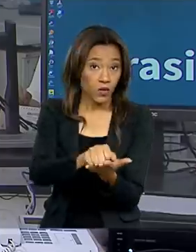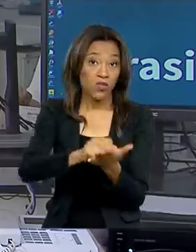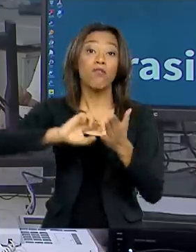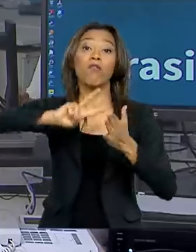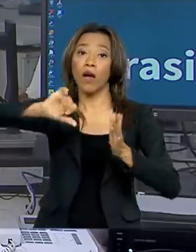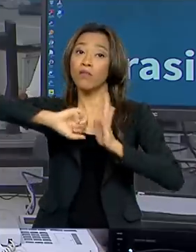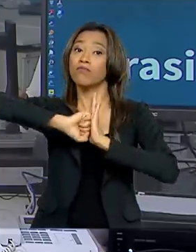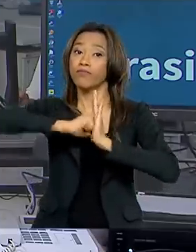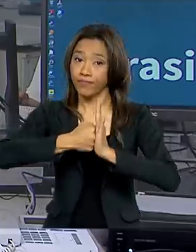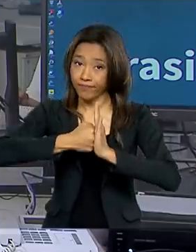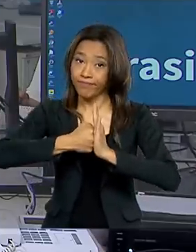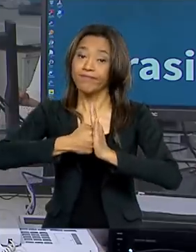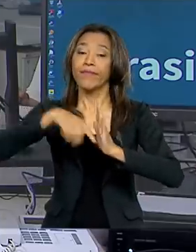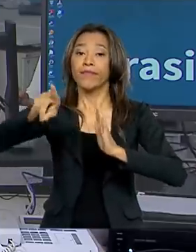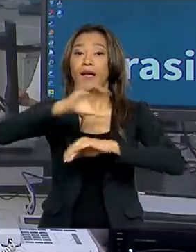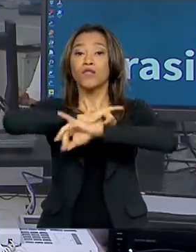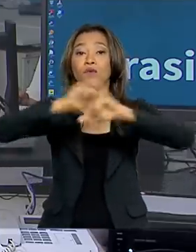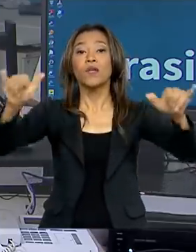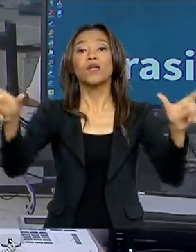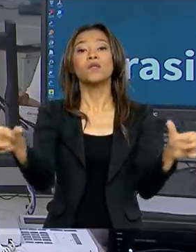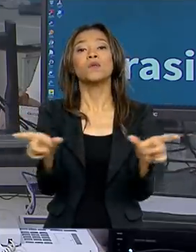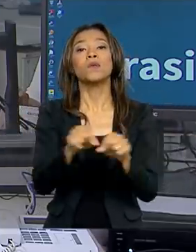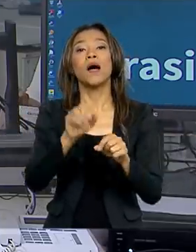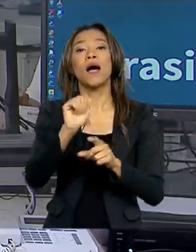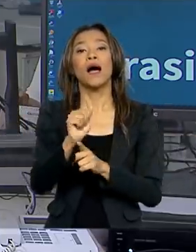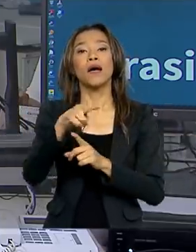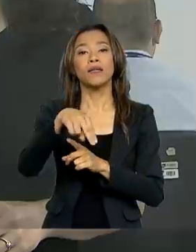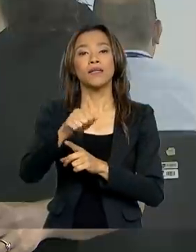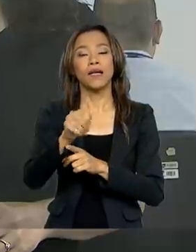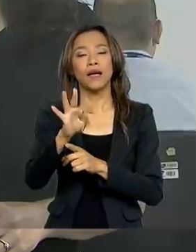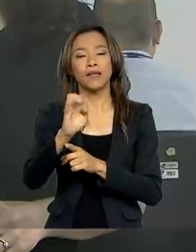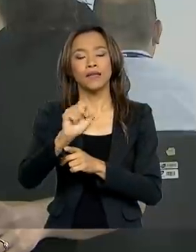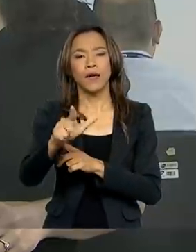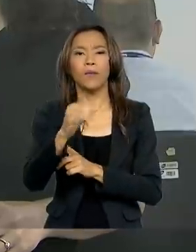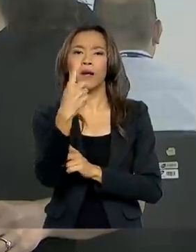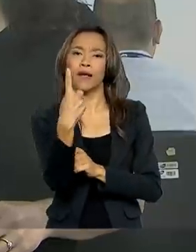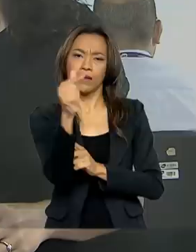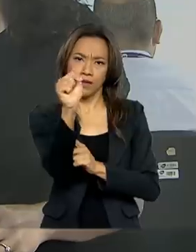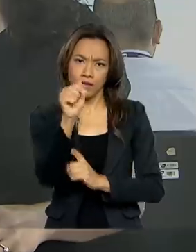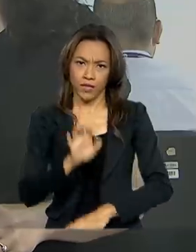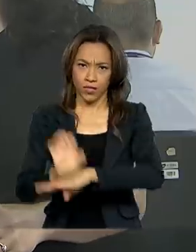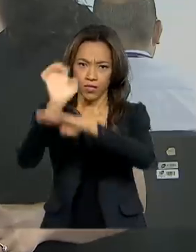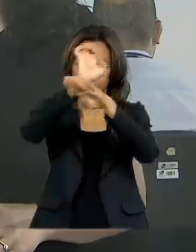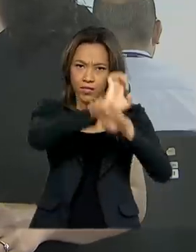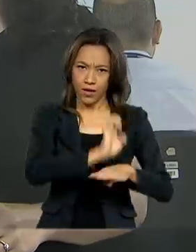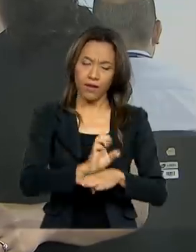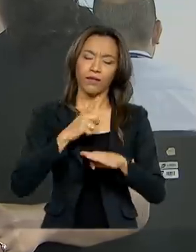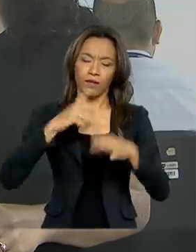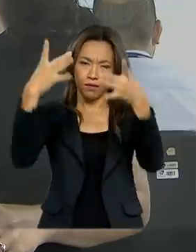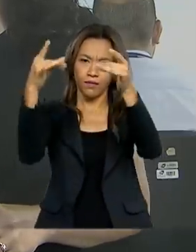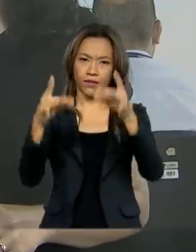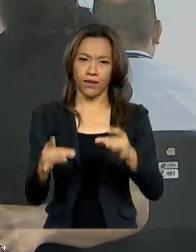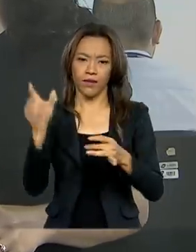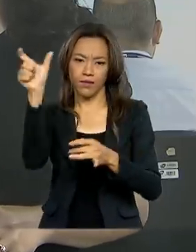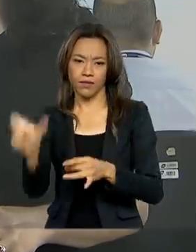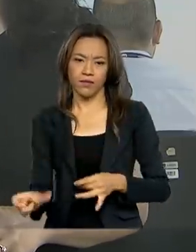notificação da Anatel vale para 17 estados. Vamos ao Rio de Janeiro. Alessandra Lago tem os detalhes para a gente. Bom dia, Alessandra.